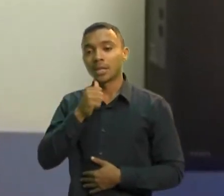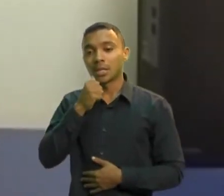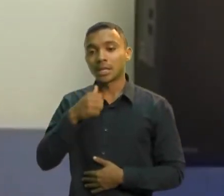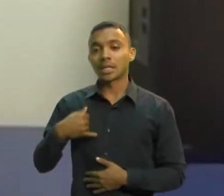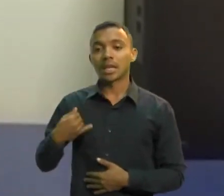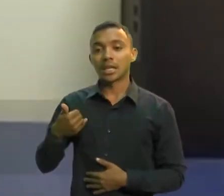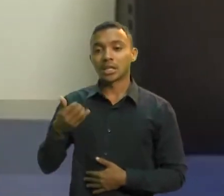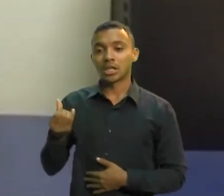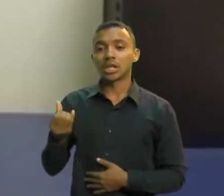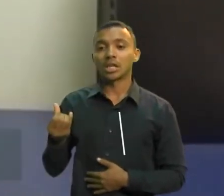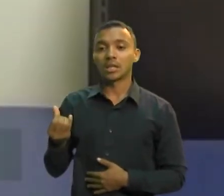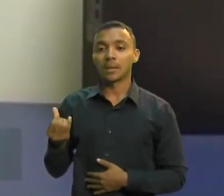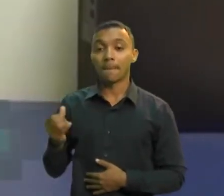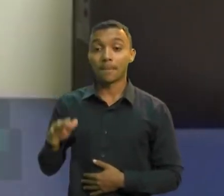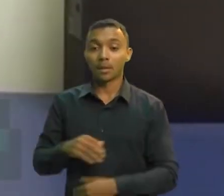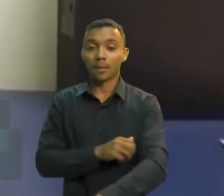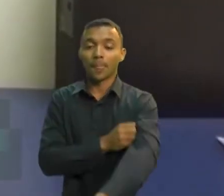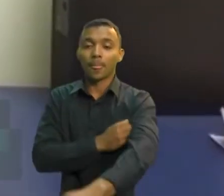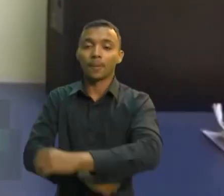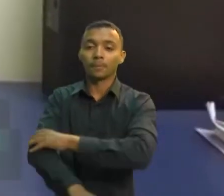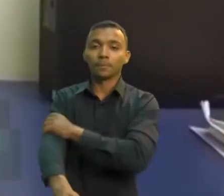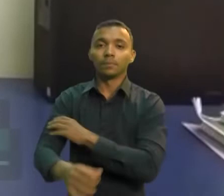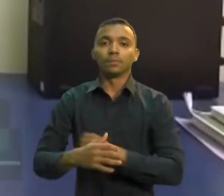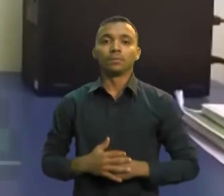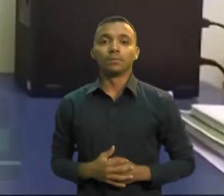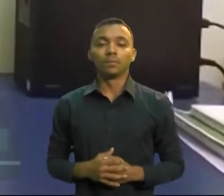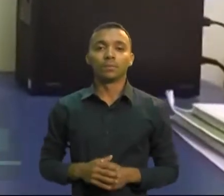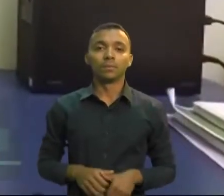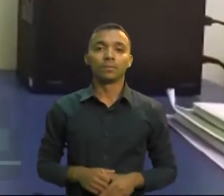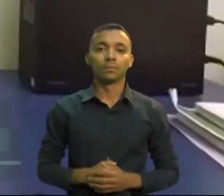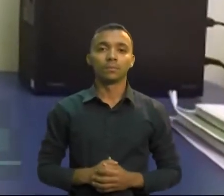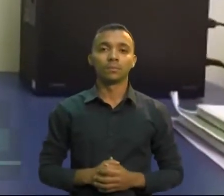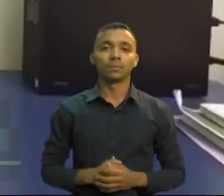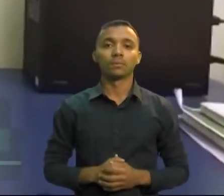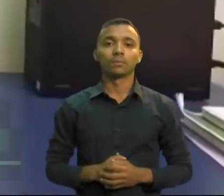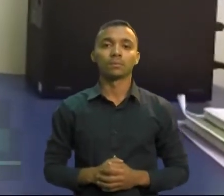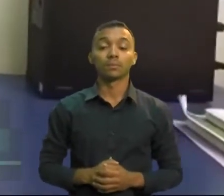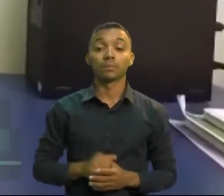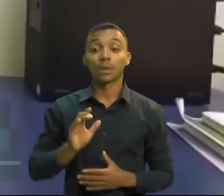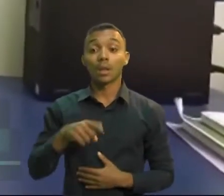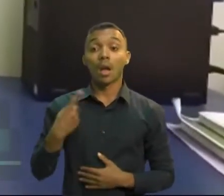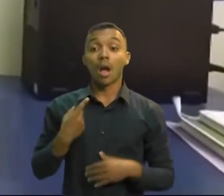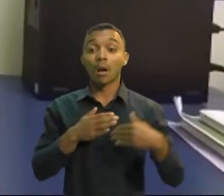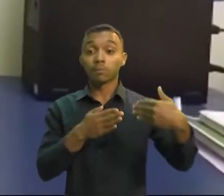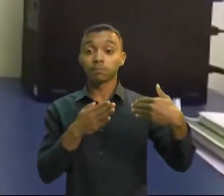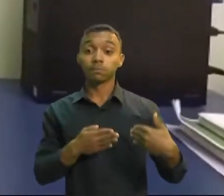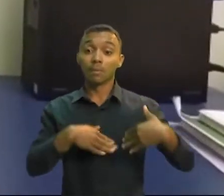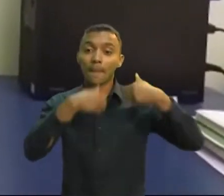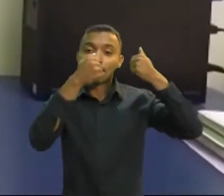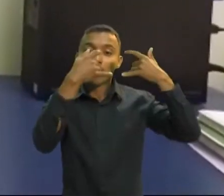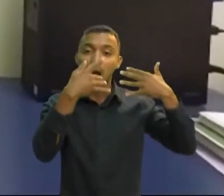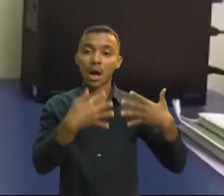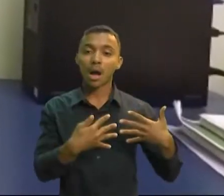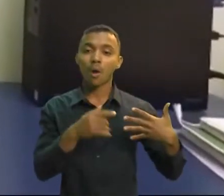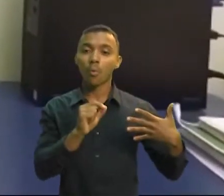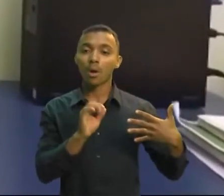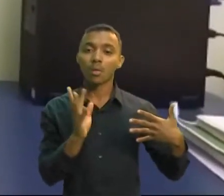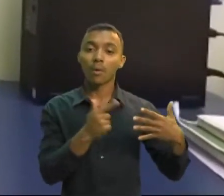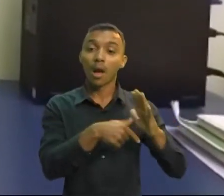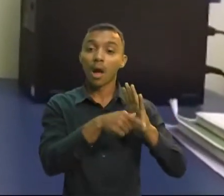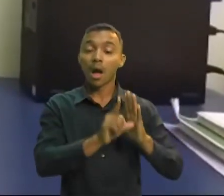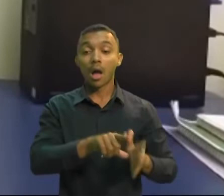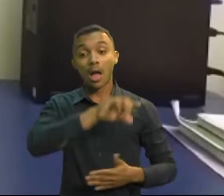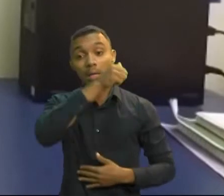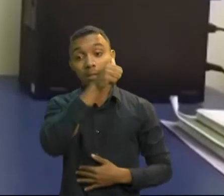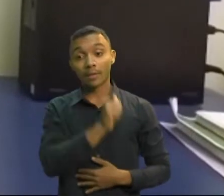conseguimos abordar aquela adolescente de uma forma como um todo, analisando vários aspectos da